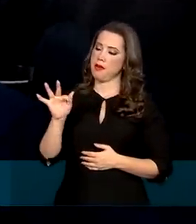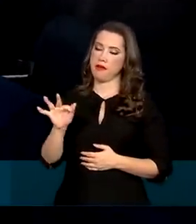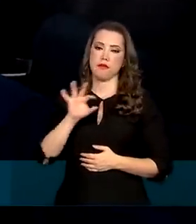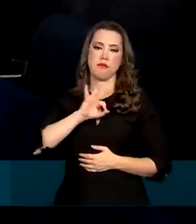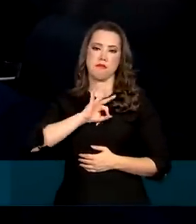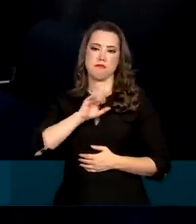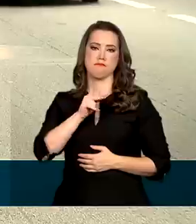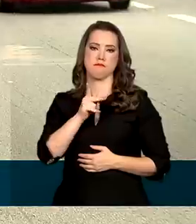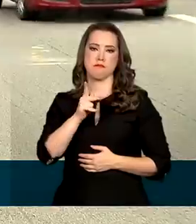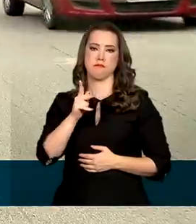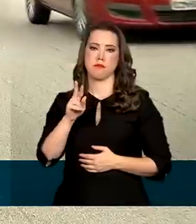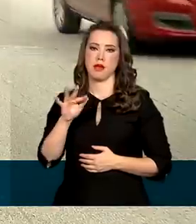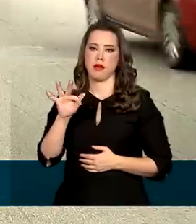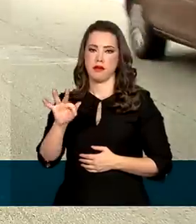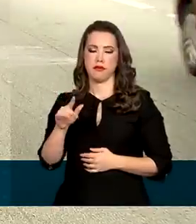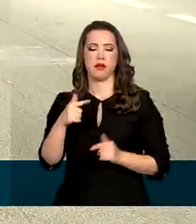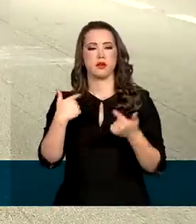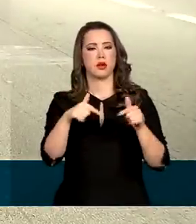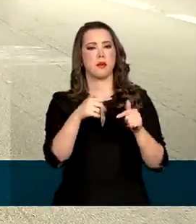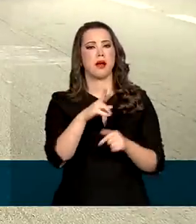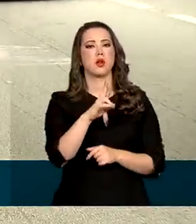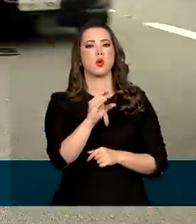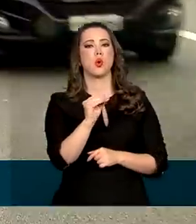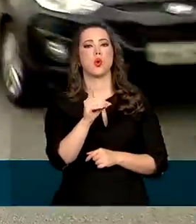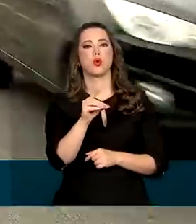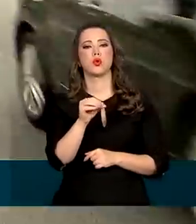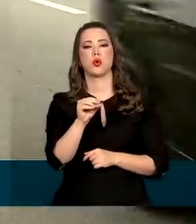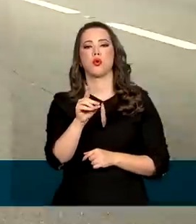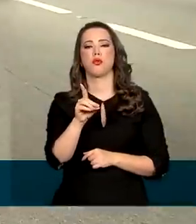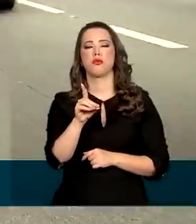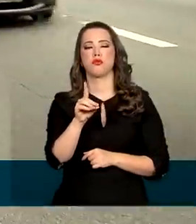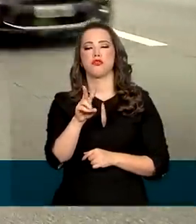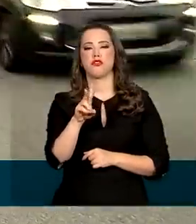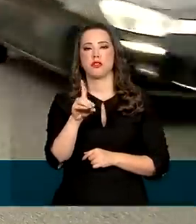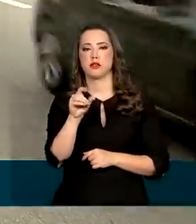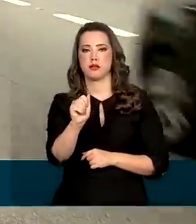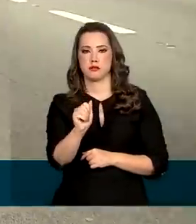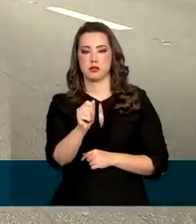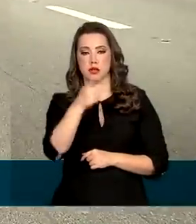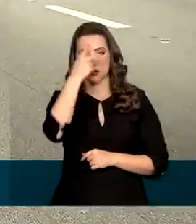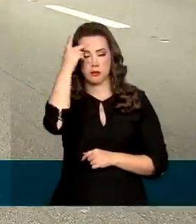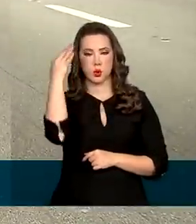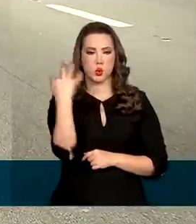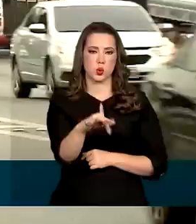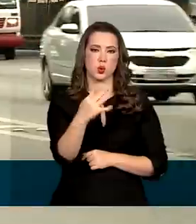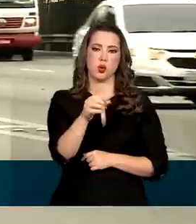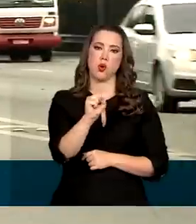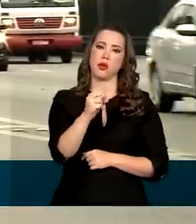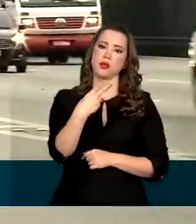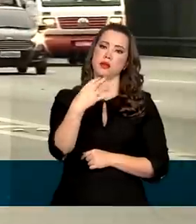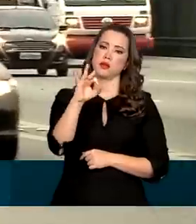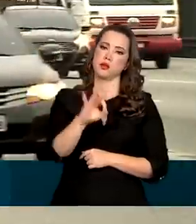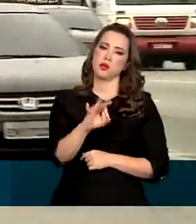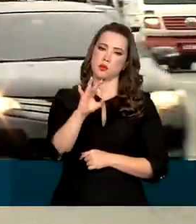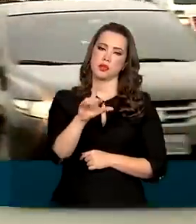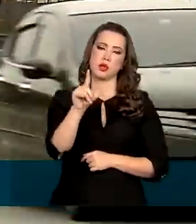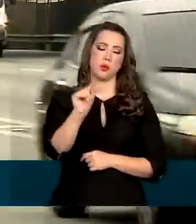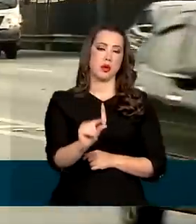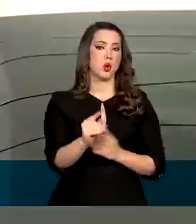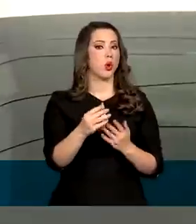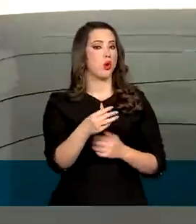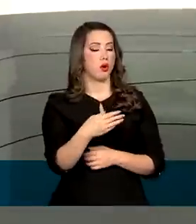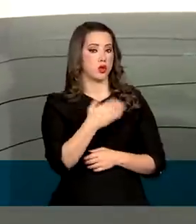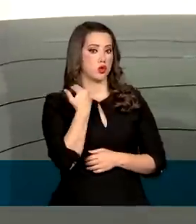entre os dias 22 e 25 de dezembro. O número de feridos ficou 82% menor e o de mortes